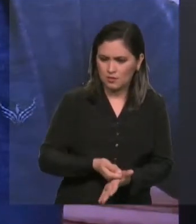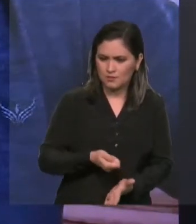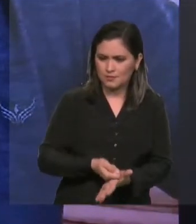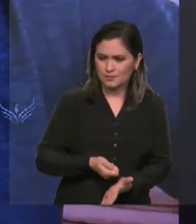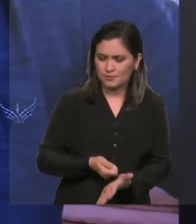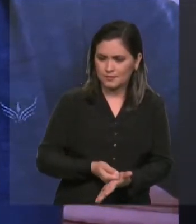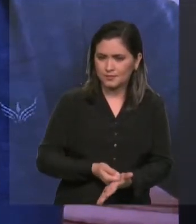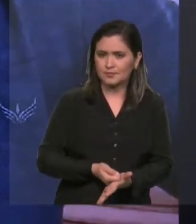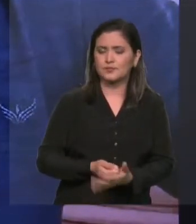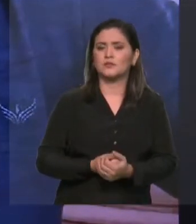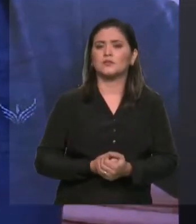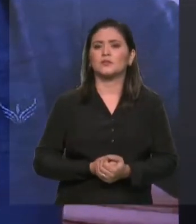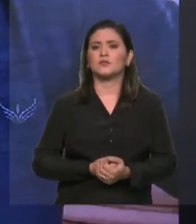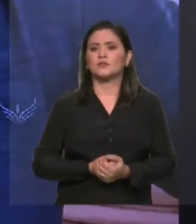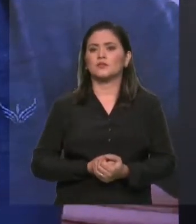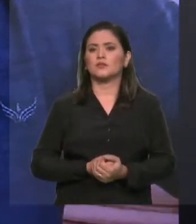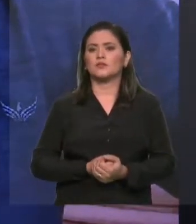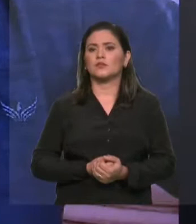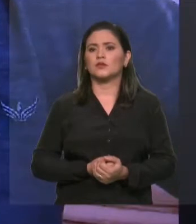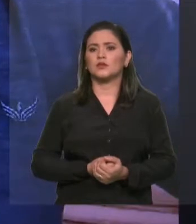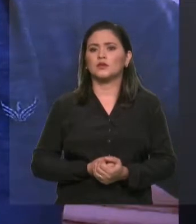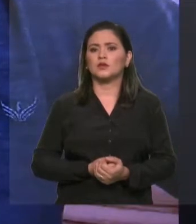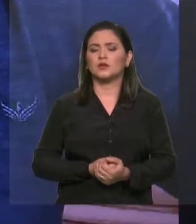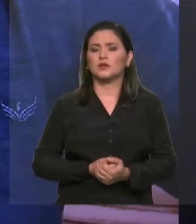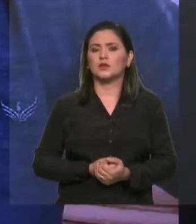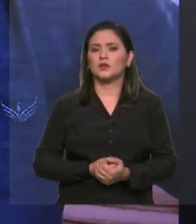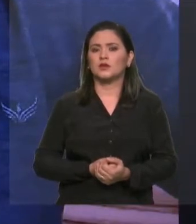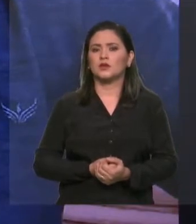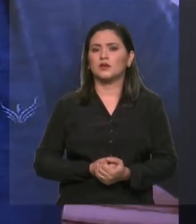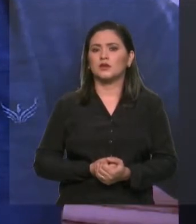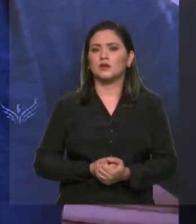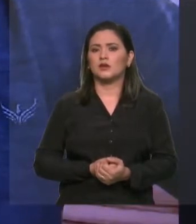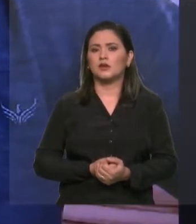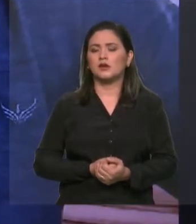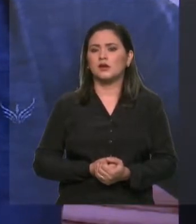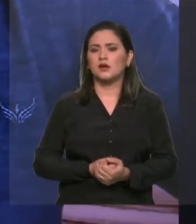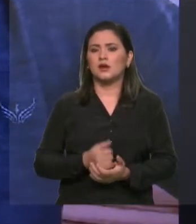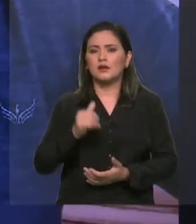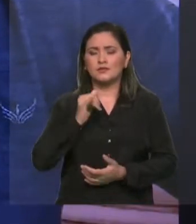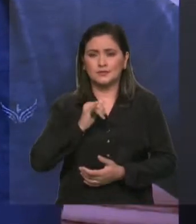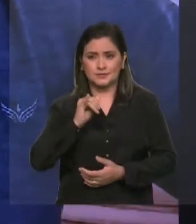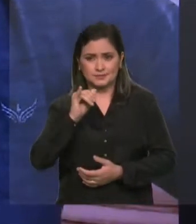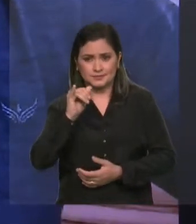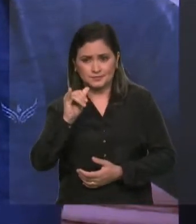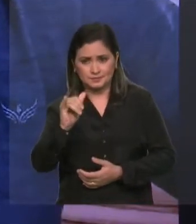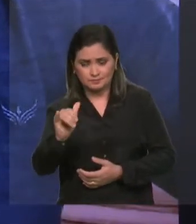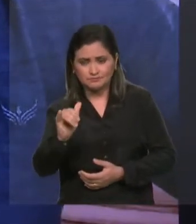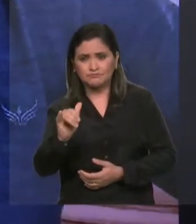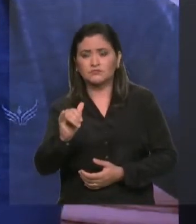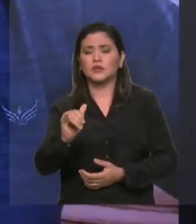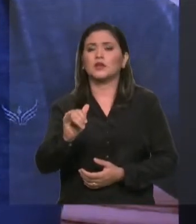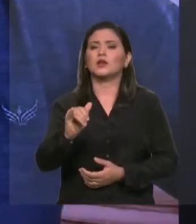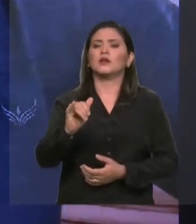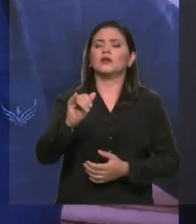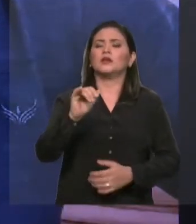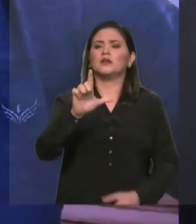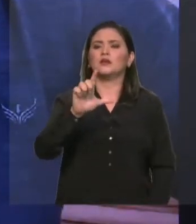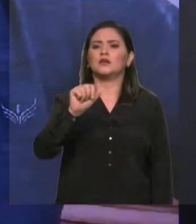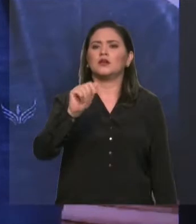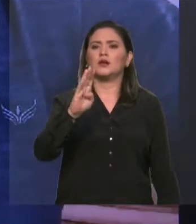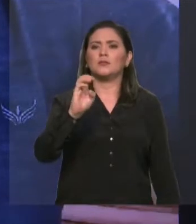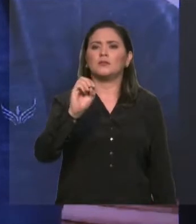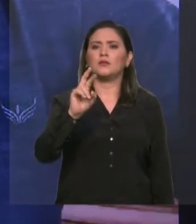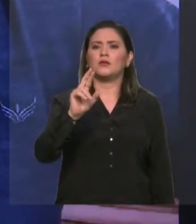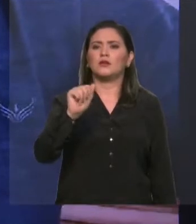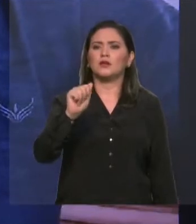privada notificarem o Laboratório Central de Referência em Saúde Pública do Estado, o